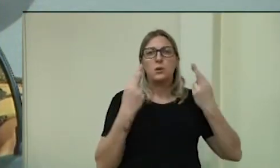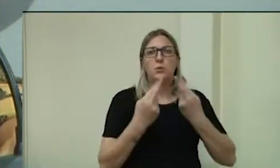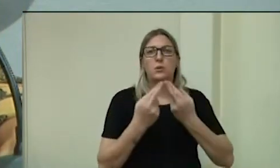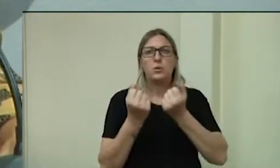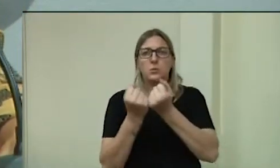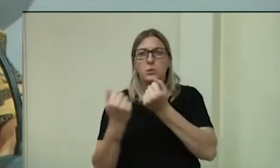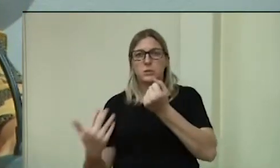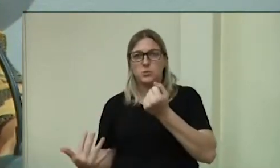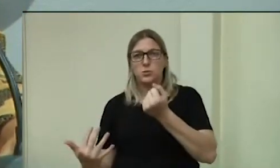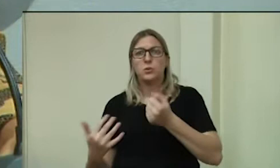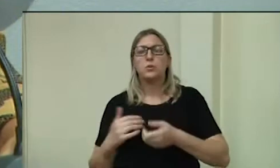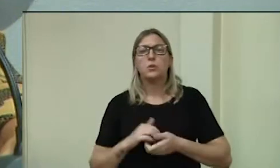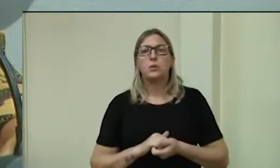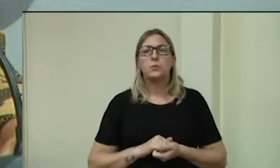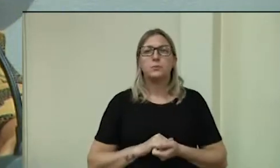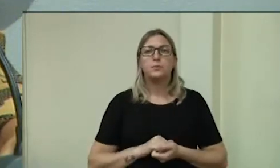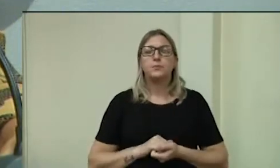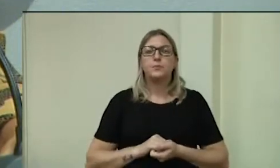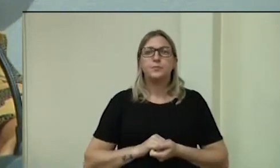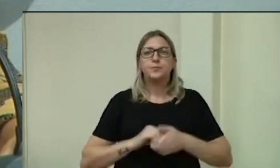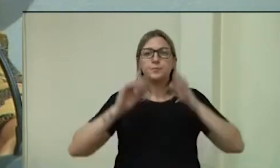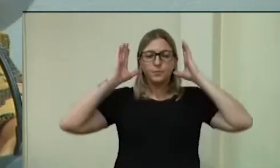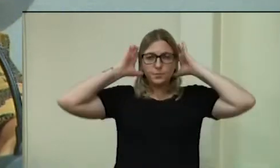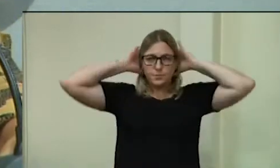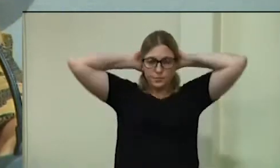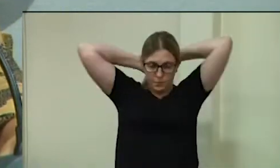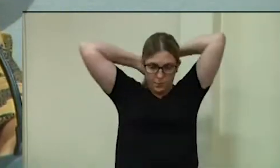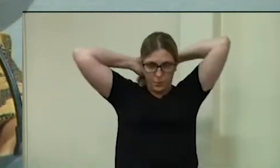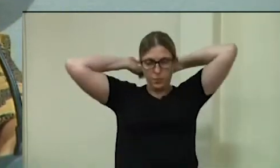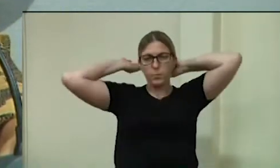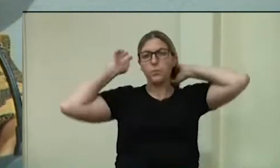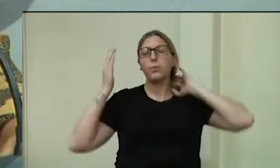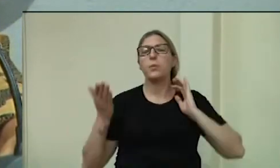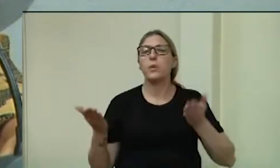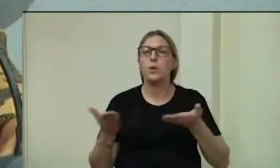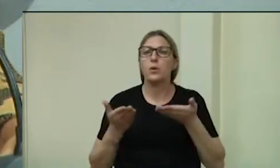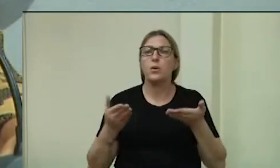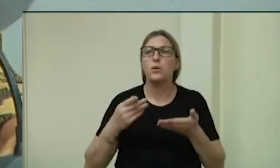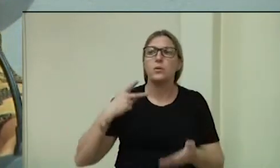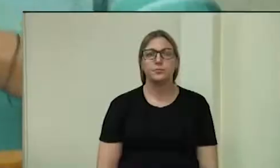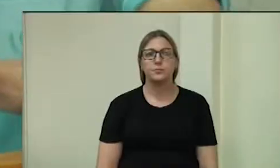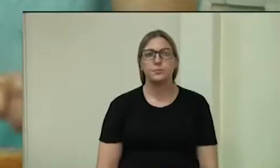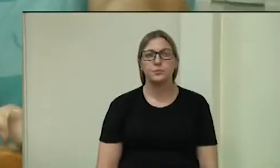diretora, vereador. Com a palavra, o vereador Sérgio.